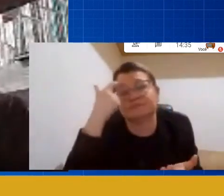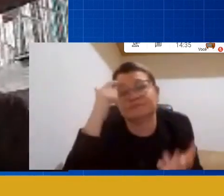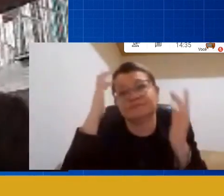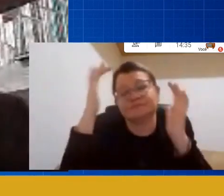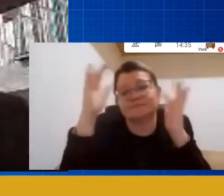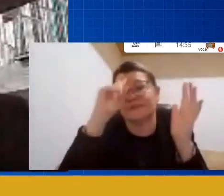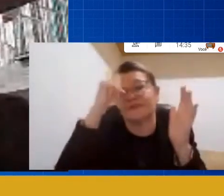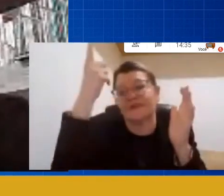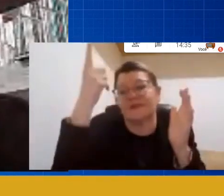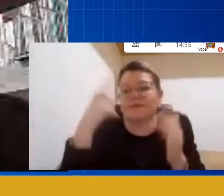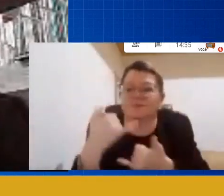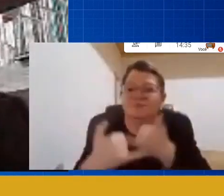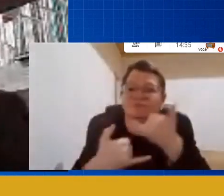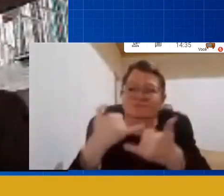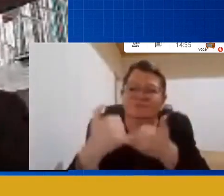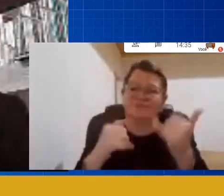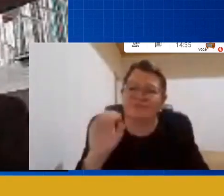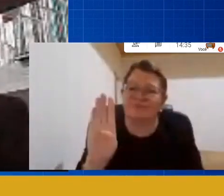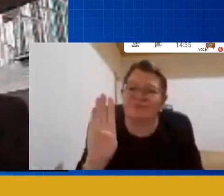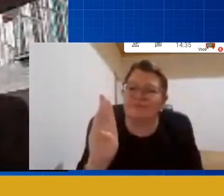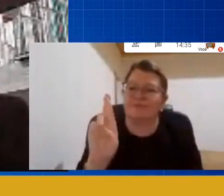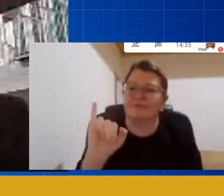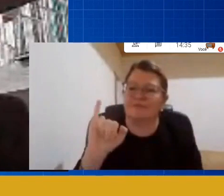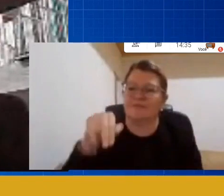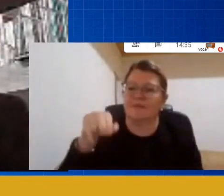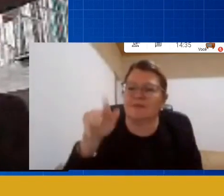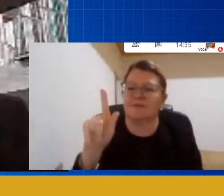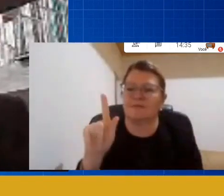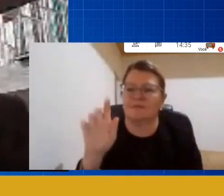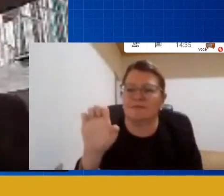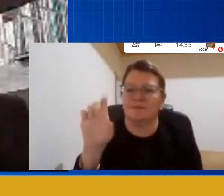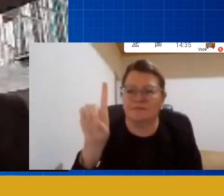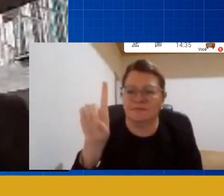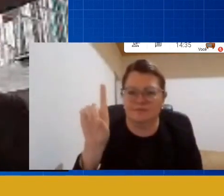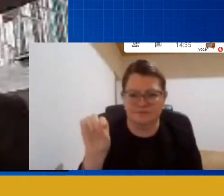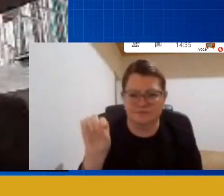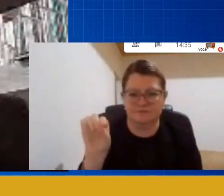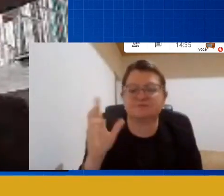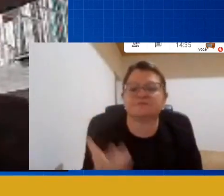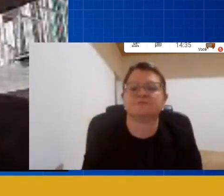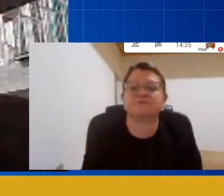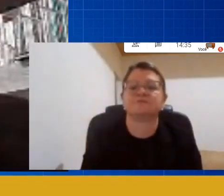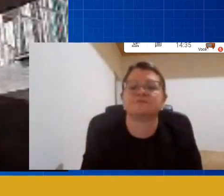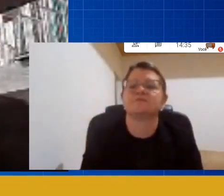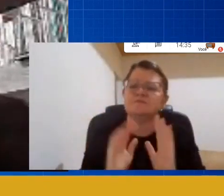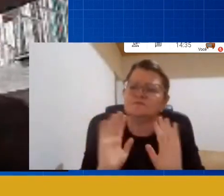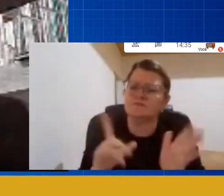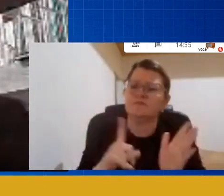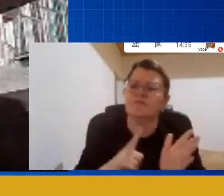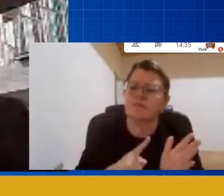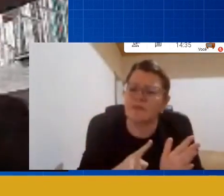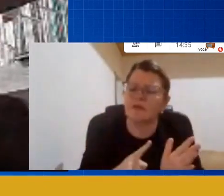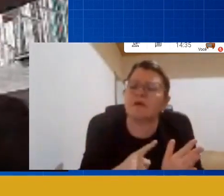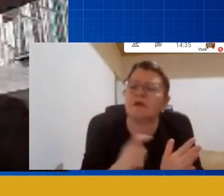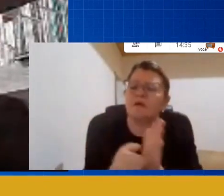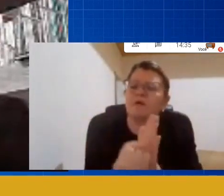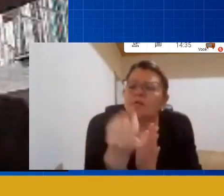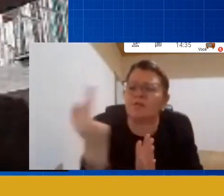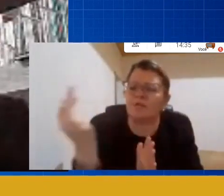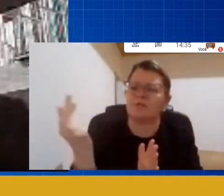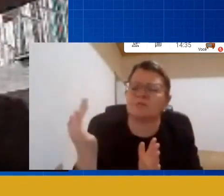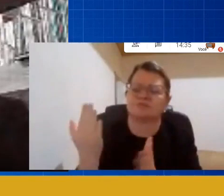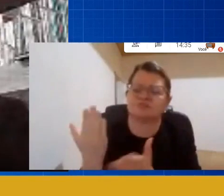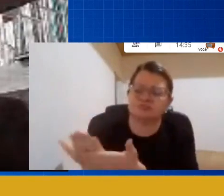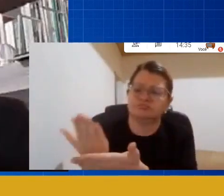e inclusive há muitas instituições que já vêm desenvolvendo atividades para de certa